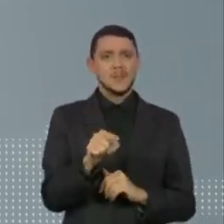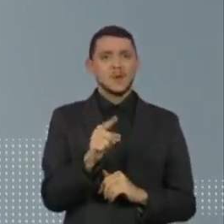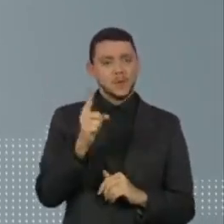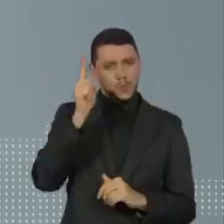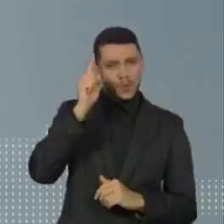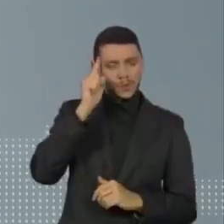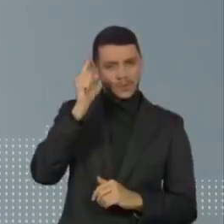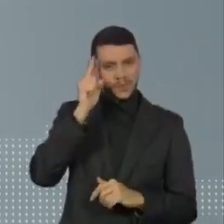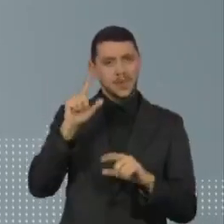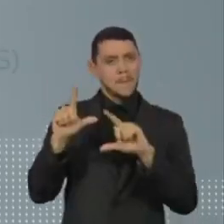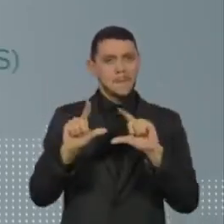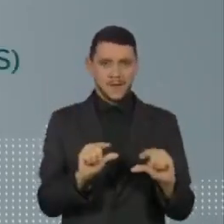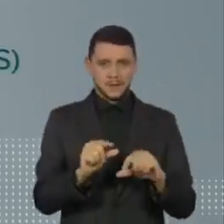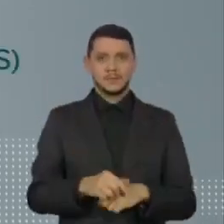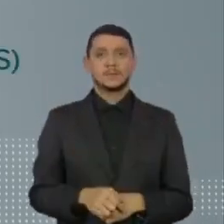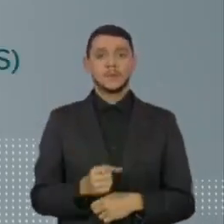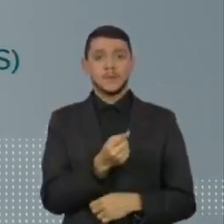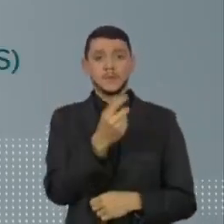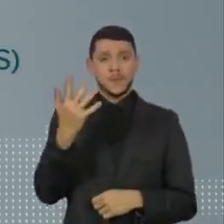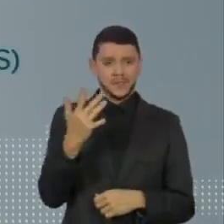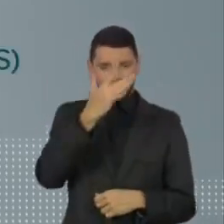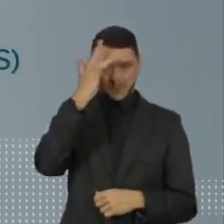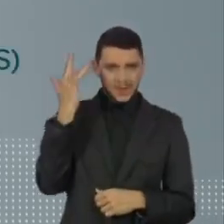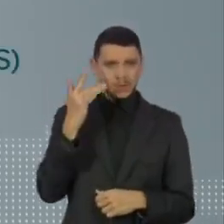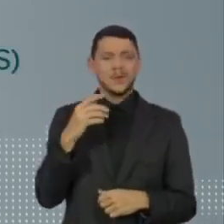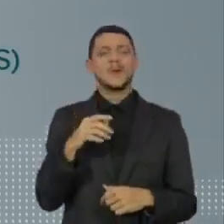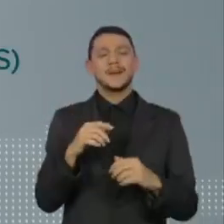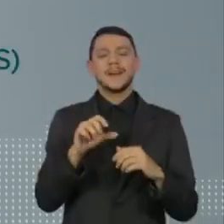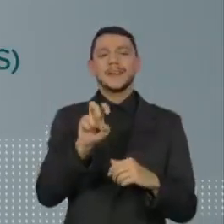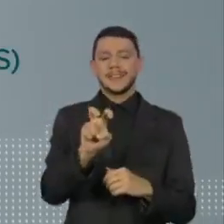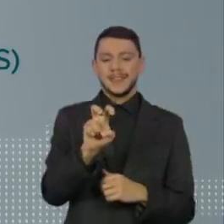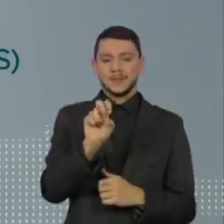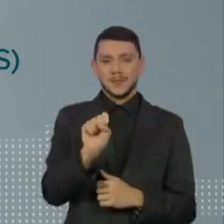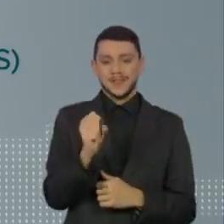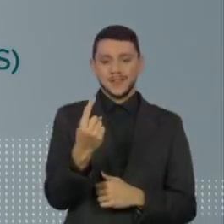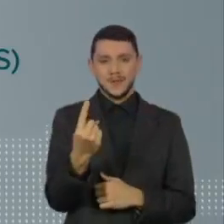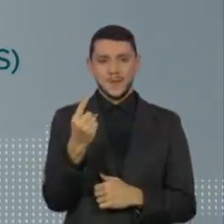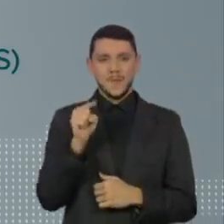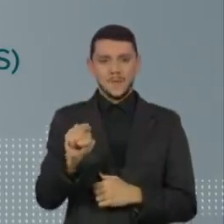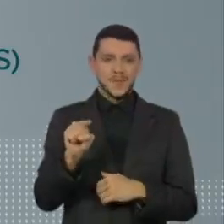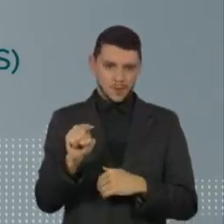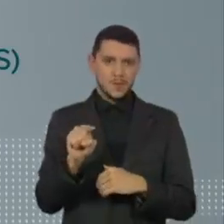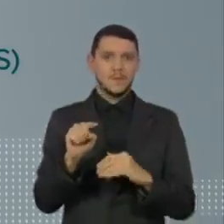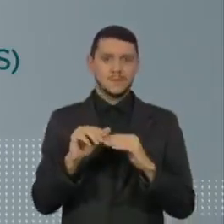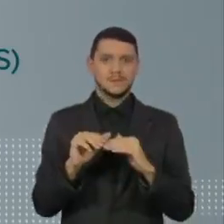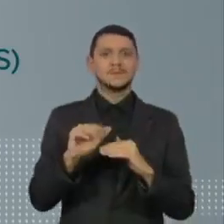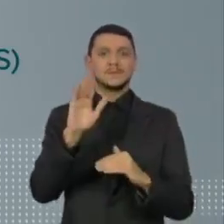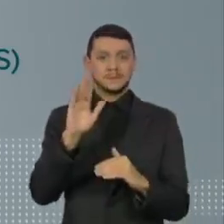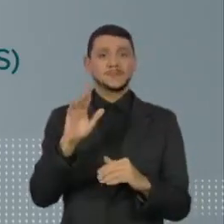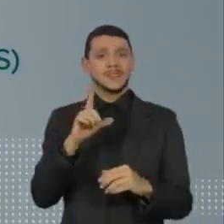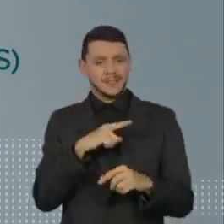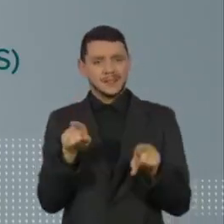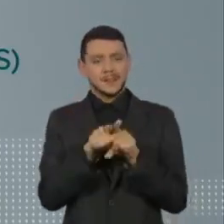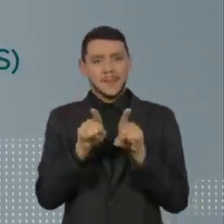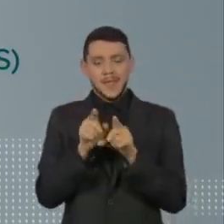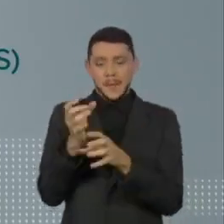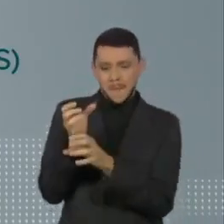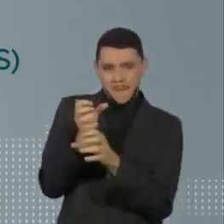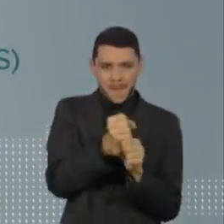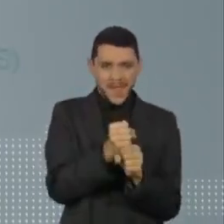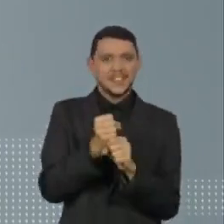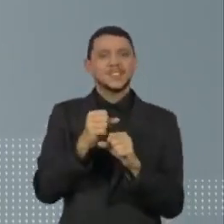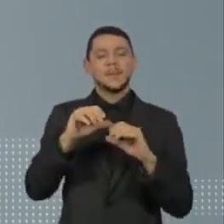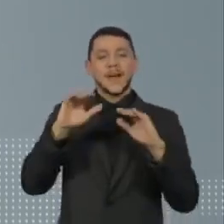vítimas supera 581 mil, também com a média mais baixa do ano, 643